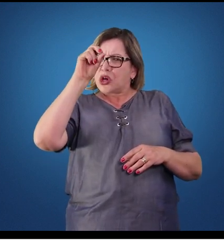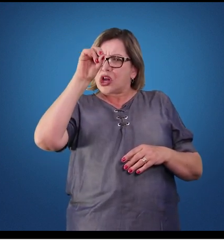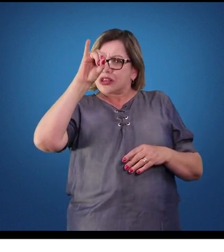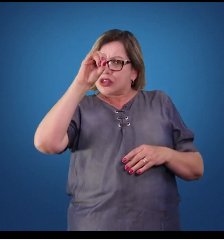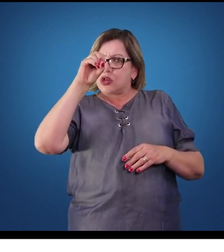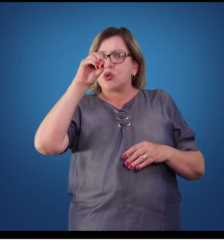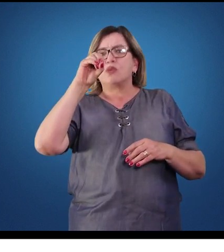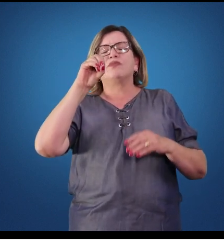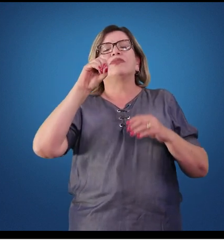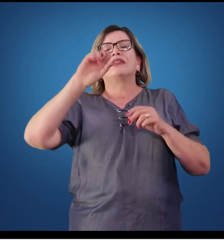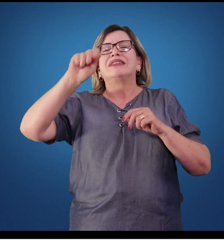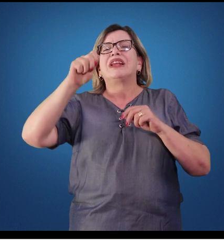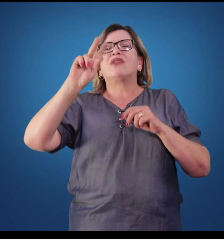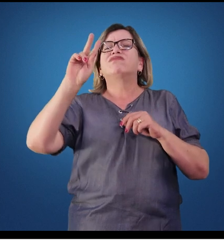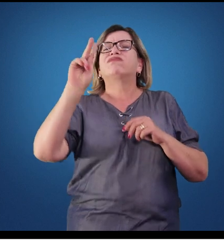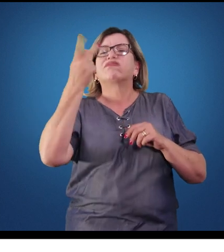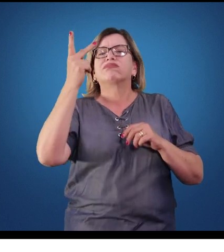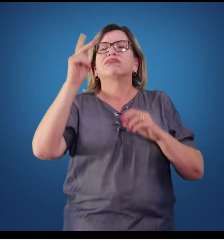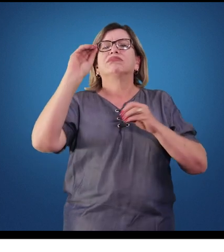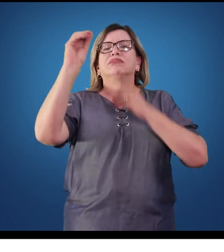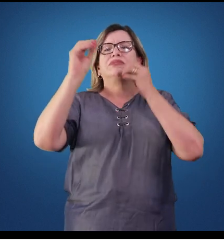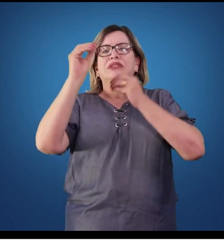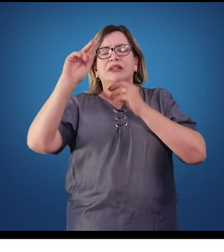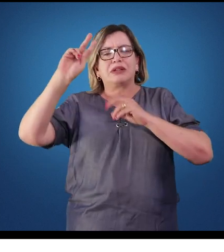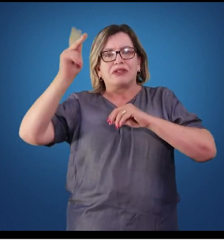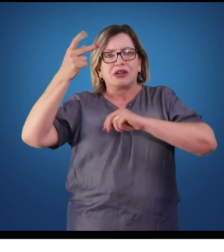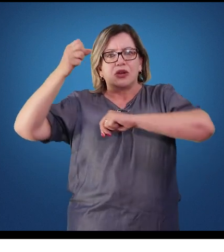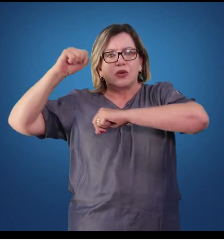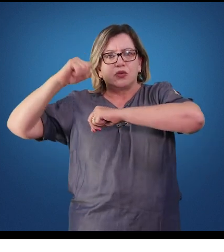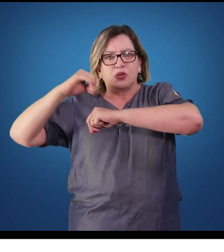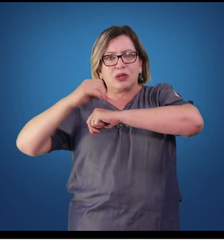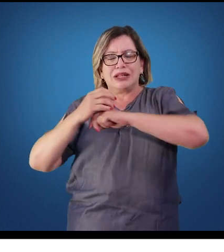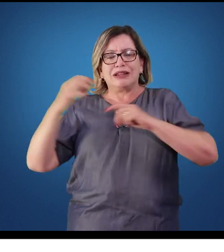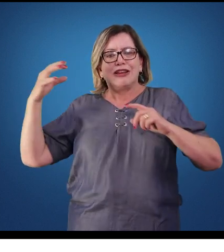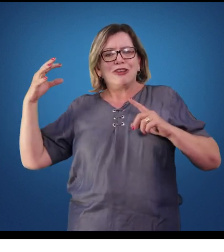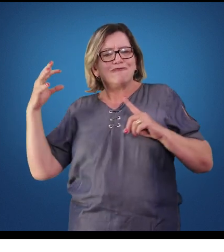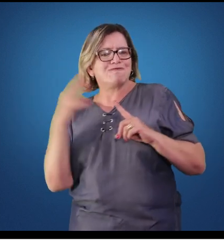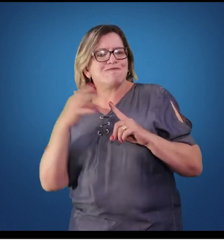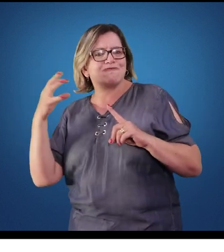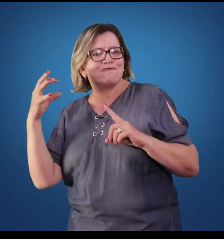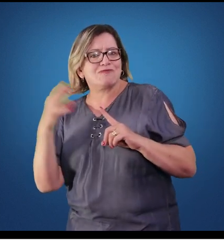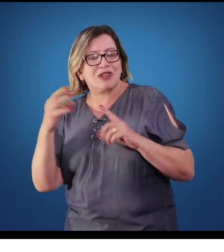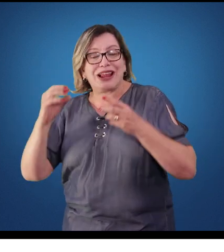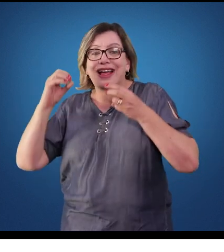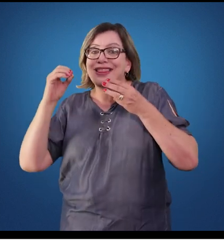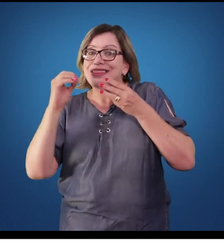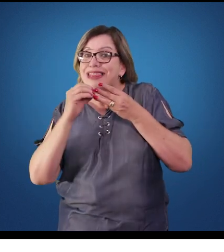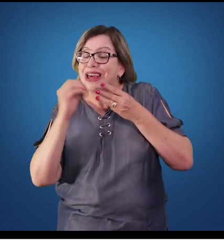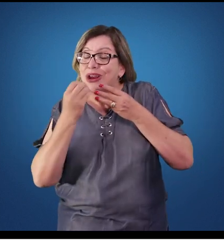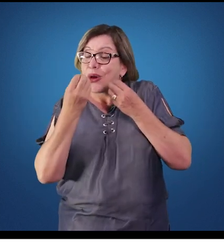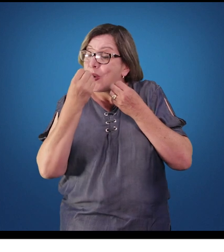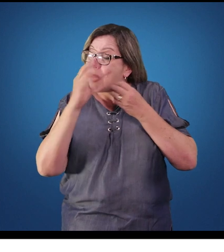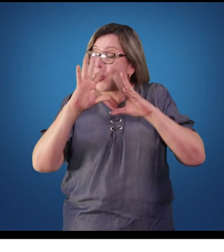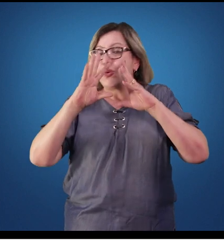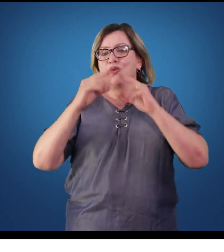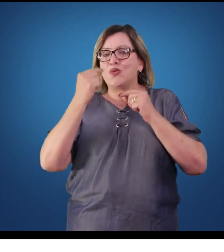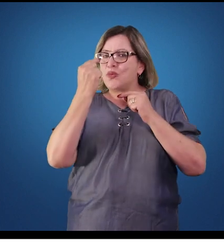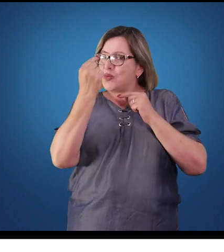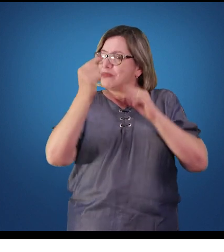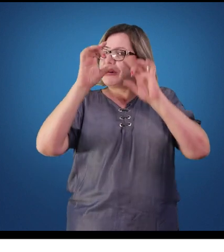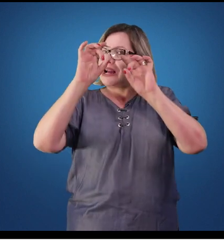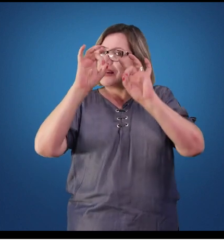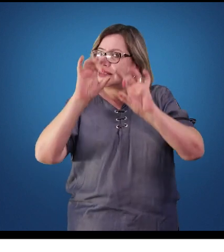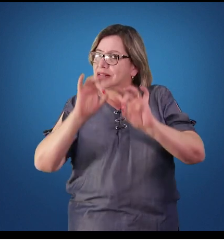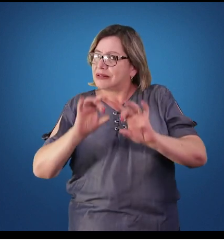ou ele vai estimular uma determinada célula-alvo ou estimular todas as células do